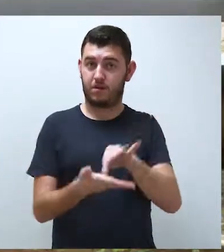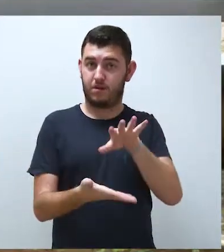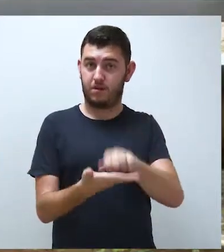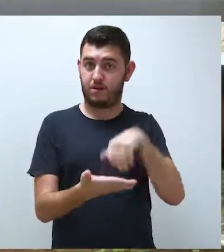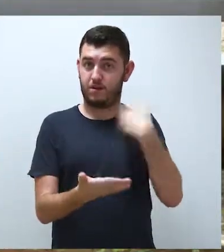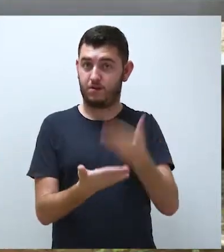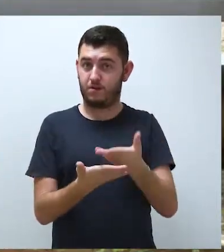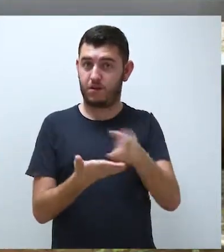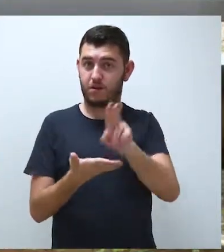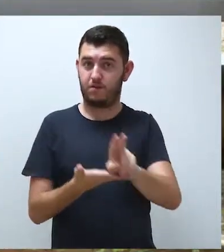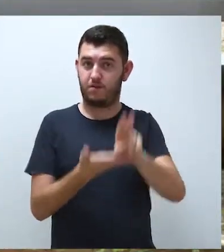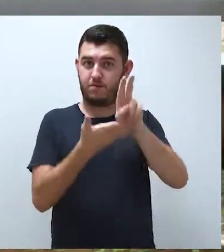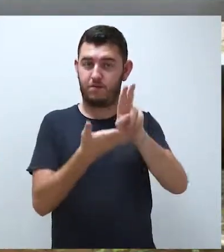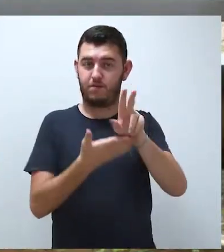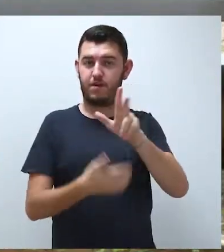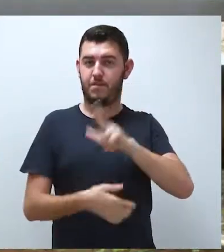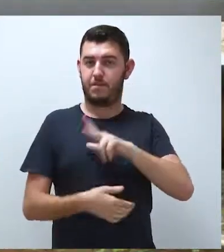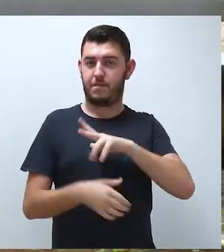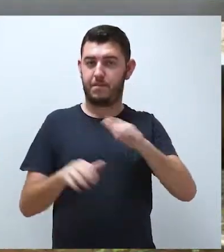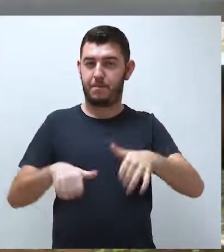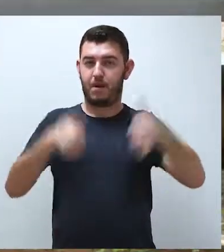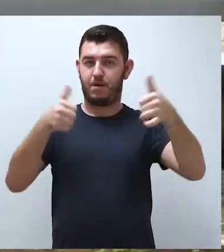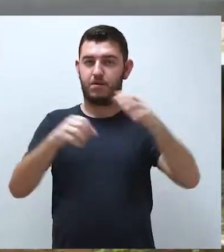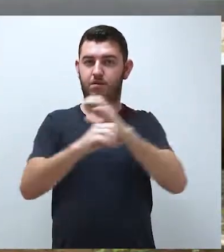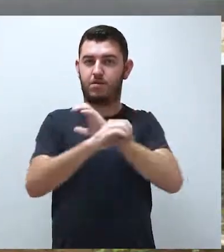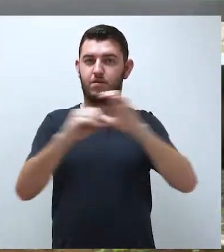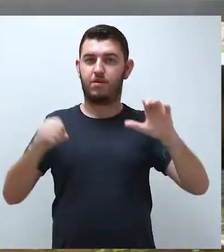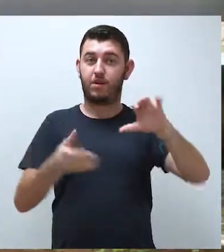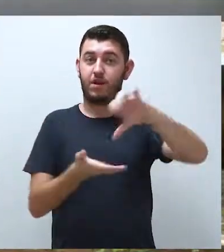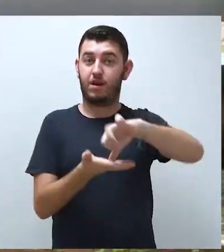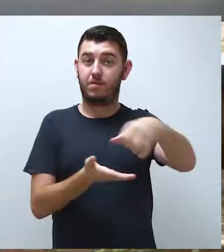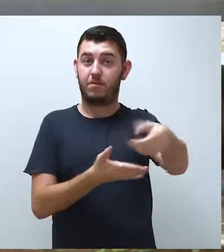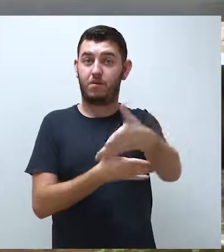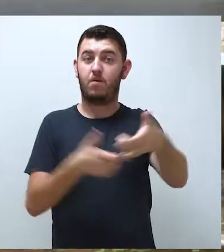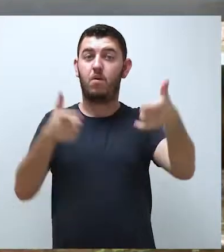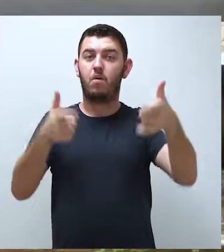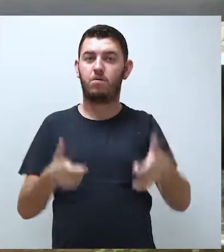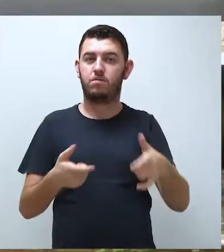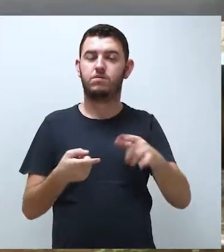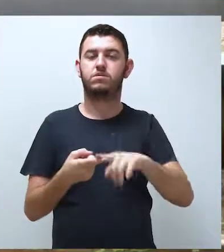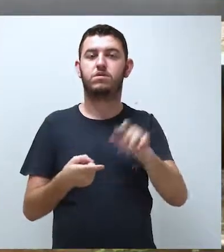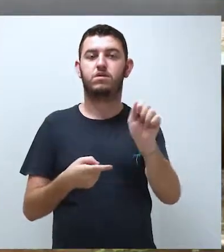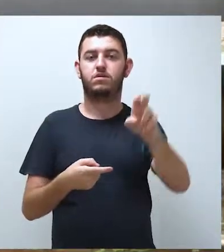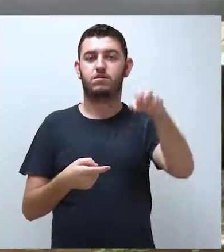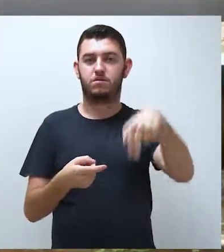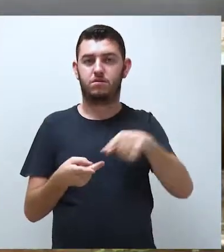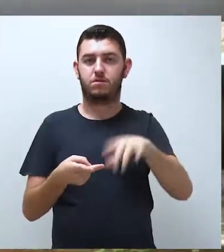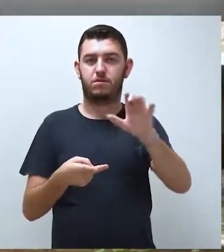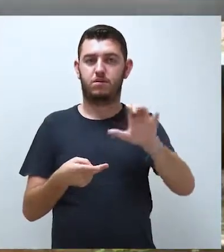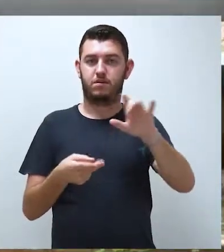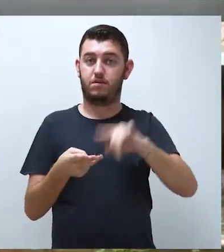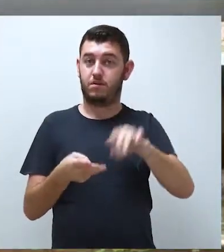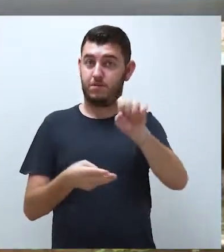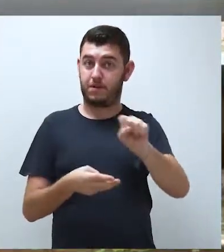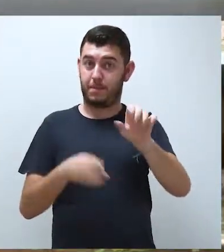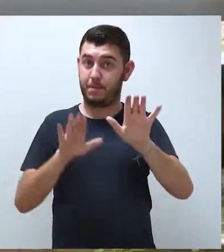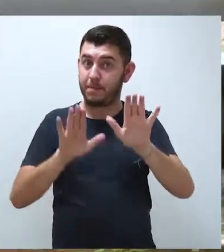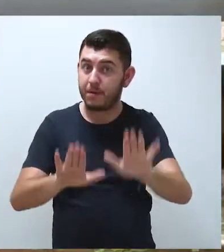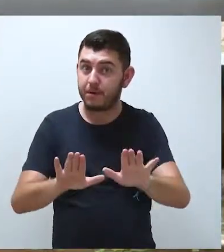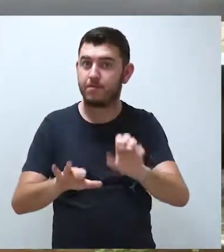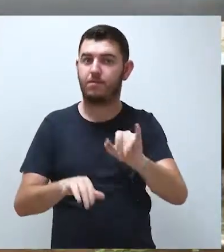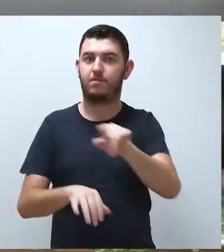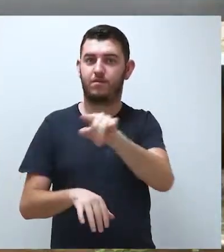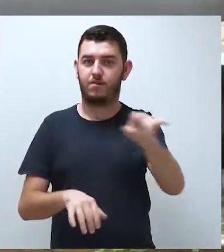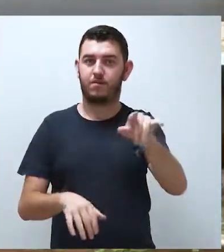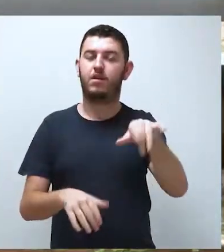universidade particular do Centro-Oeste em novos campos. Agora a católica está presente na Asa Norte, Ceilândia e Sobradinho. Ah, e se você já foi